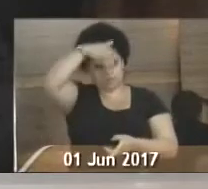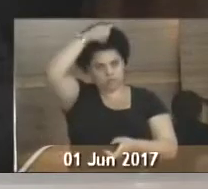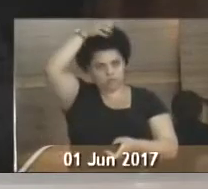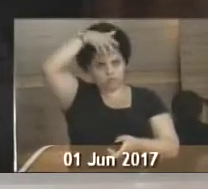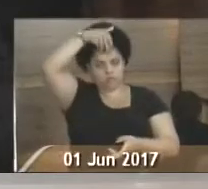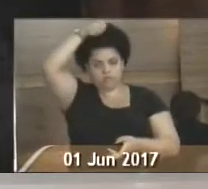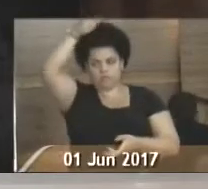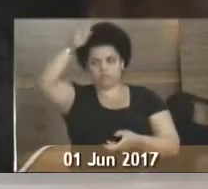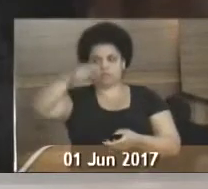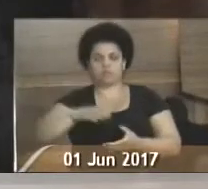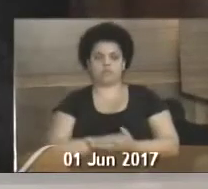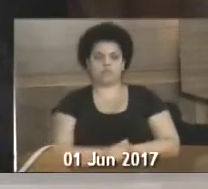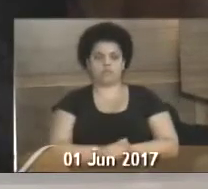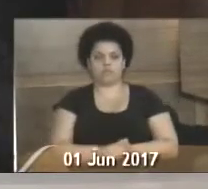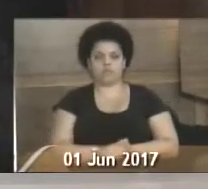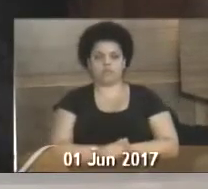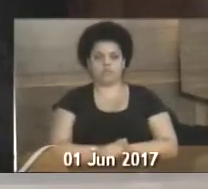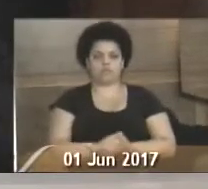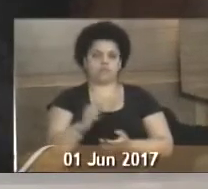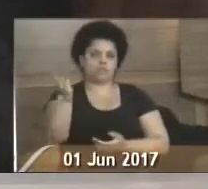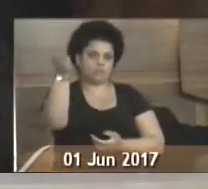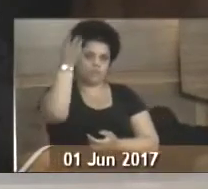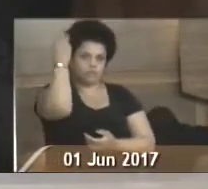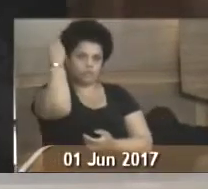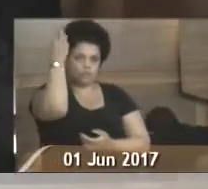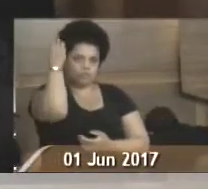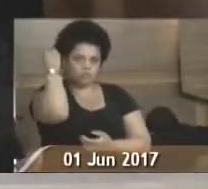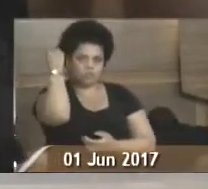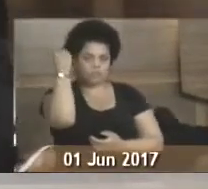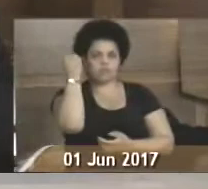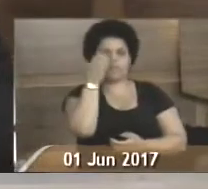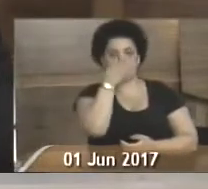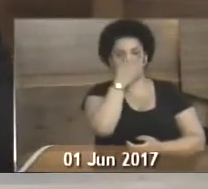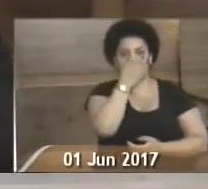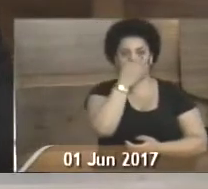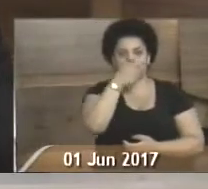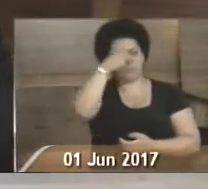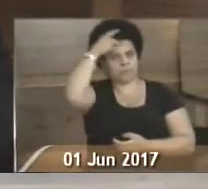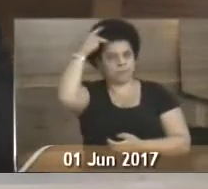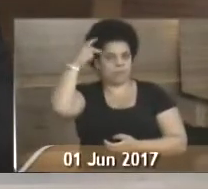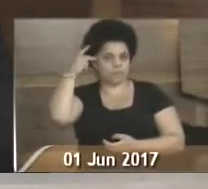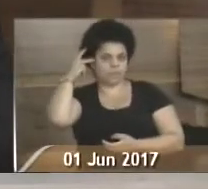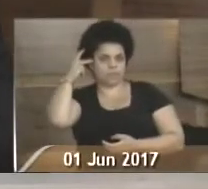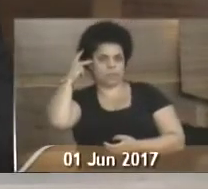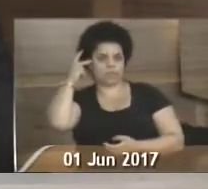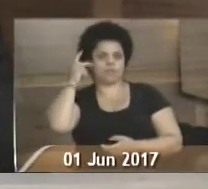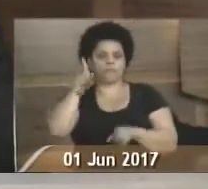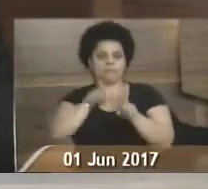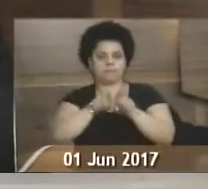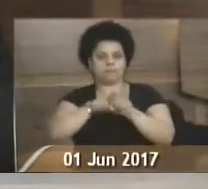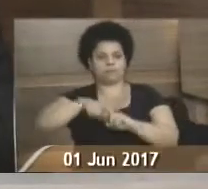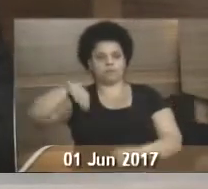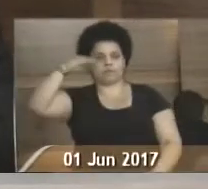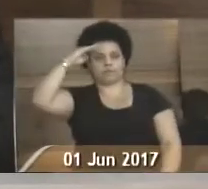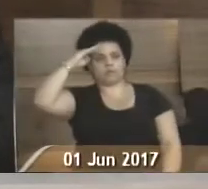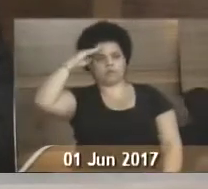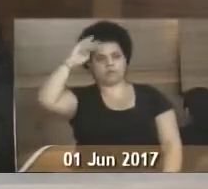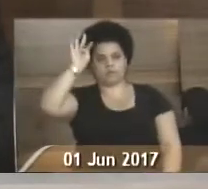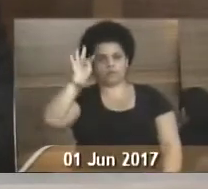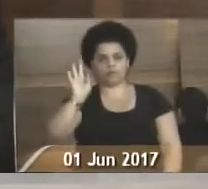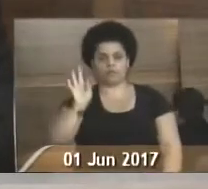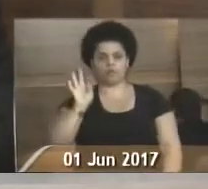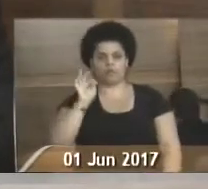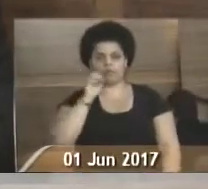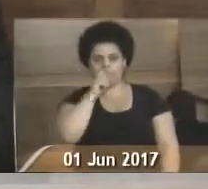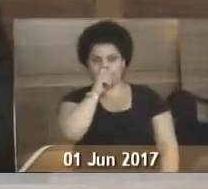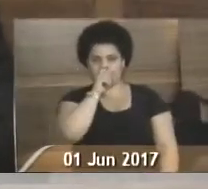Marco Santo Antônio, Marco Aurélio Coelho, Marquinhos Coelho, Sérgio Ricardo Gama, Camus, e Timóteo Cavalcão de Albuquerque de Sá, o